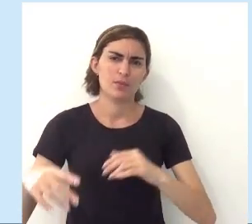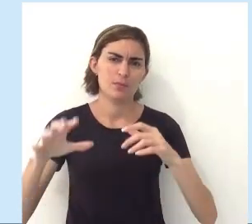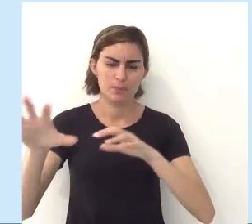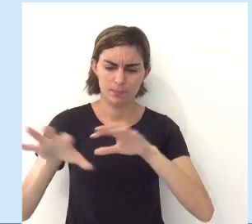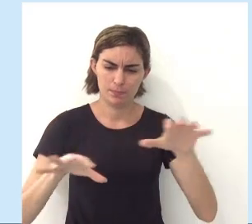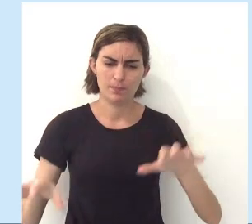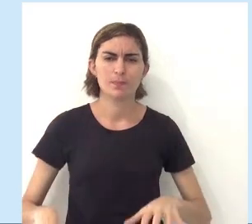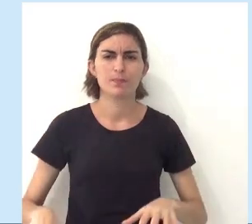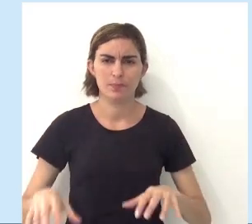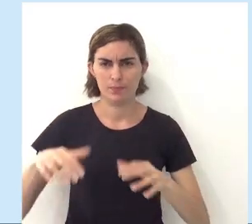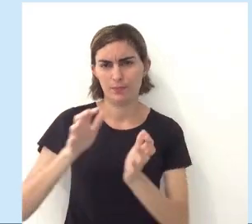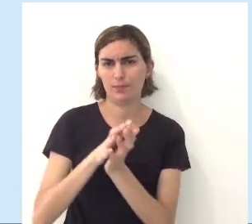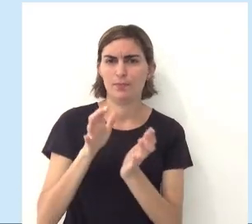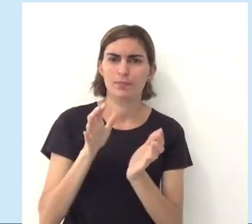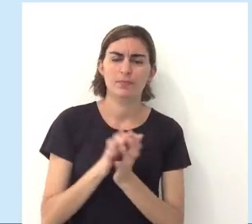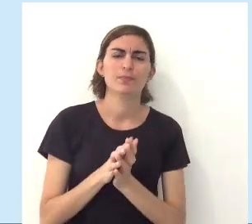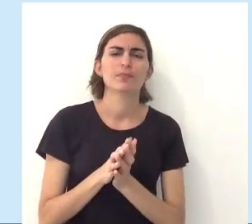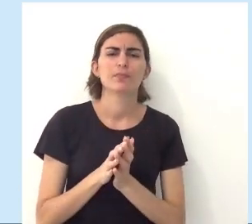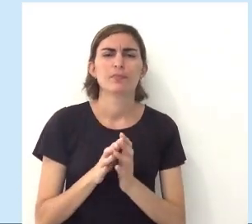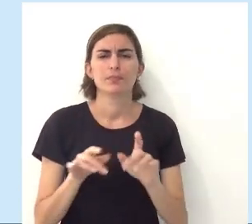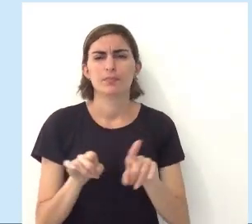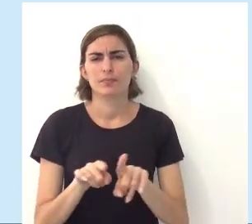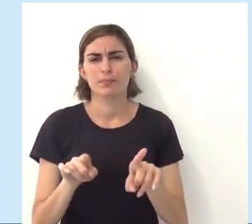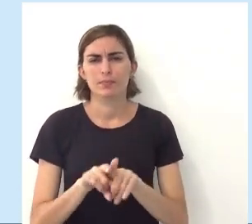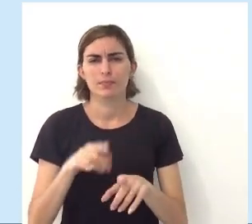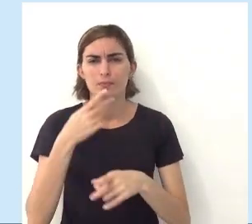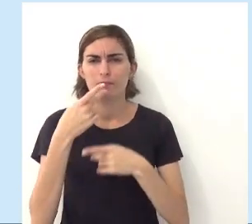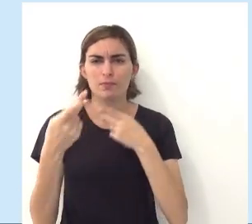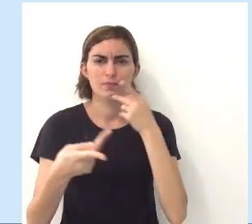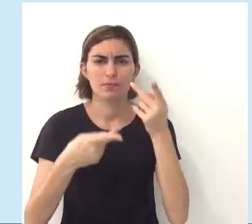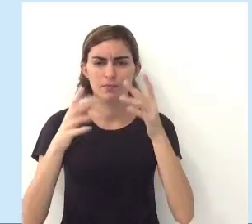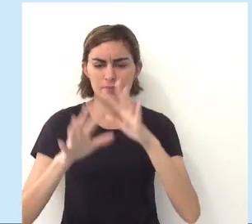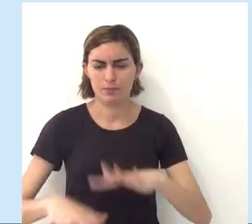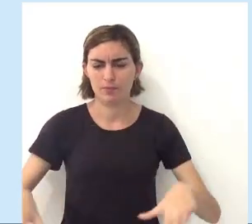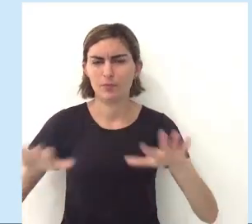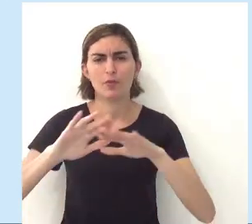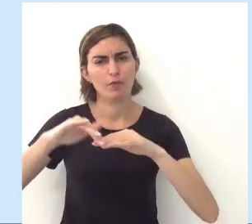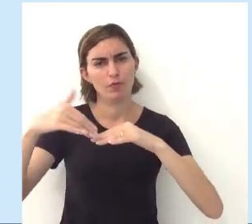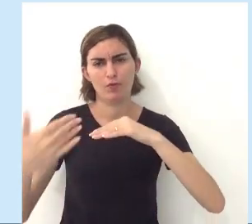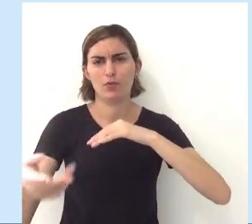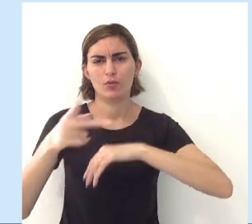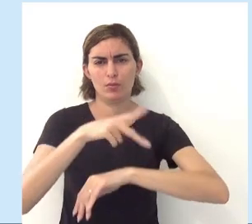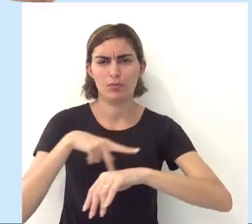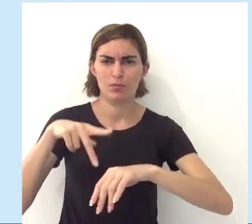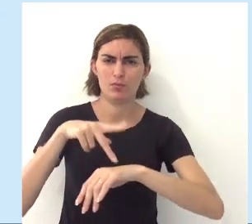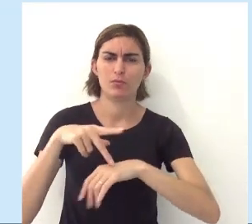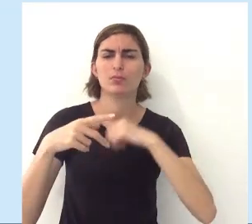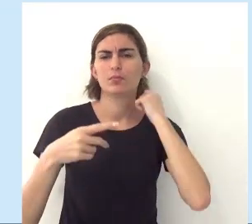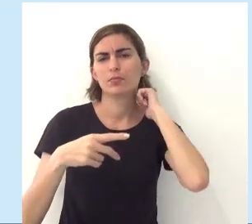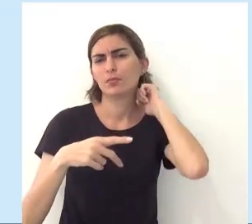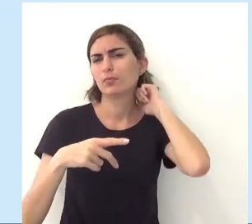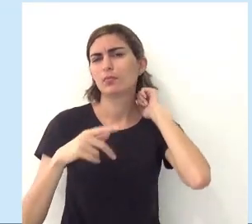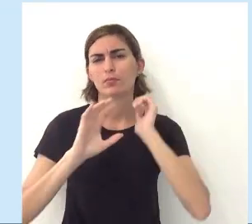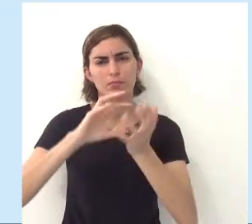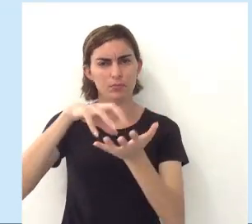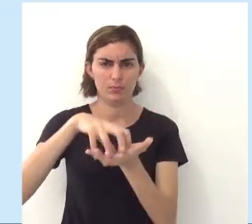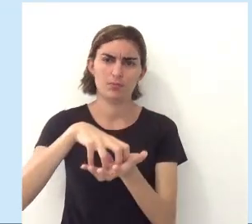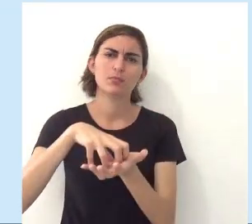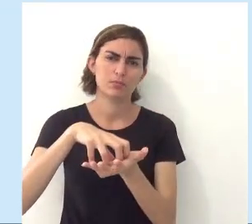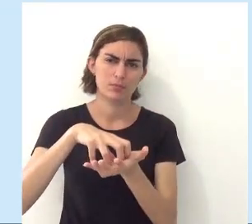né, especificando aí algumas regiões de Pernambuco, né, e falando também de regiões fora do país, né, na parte